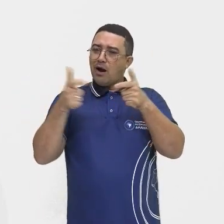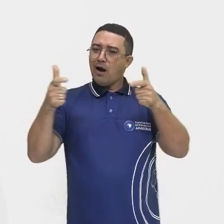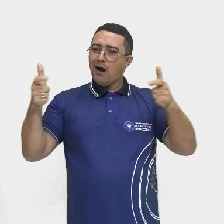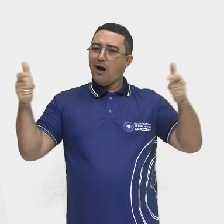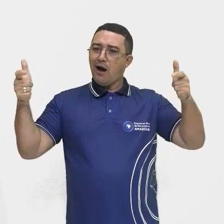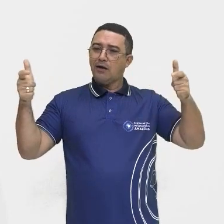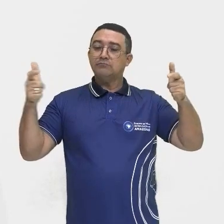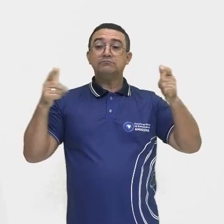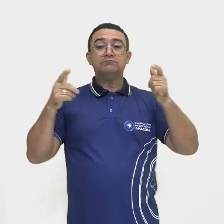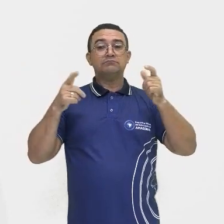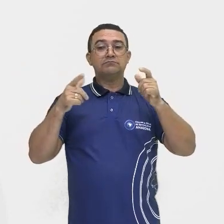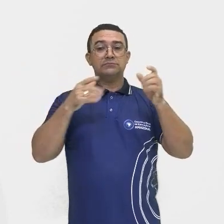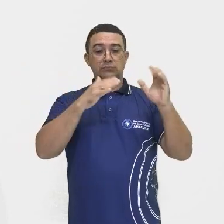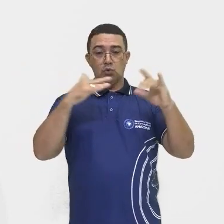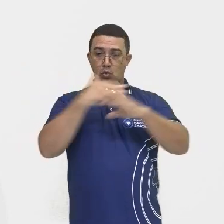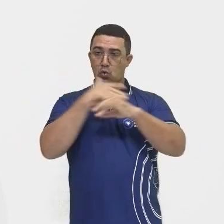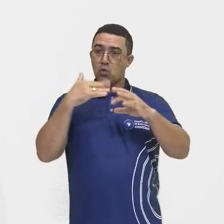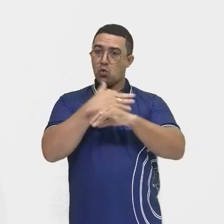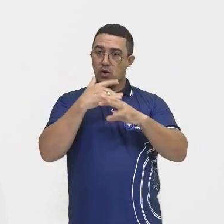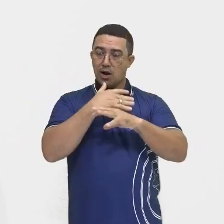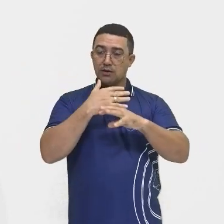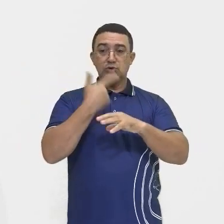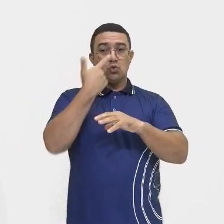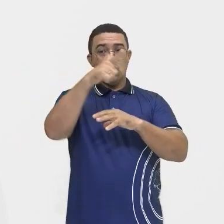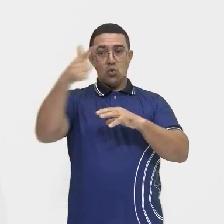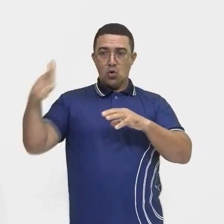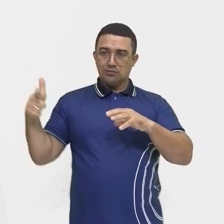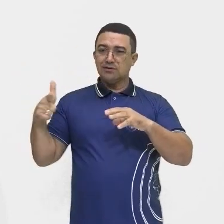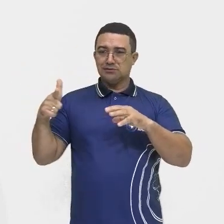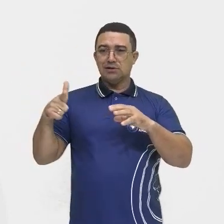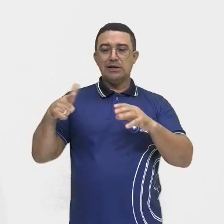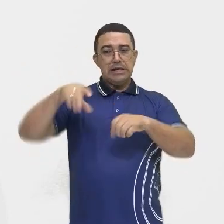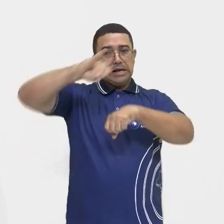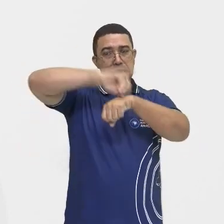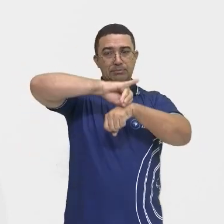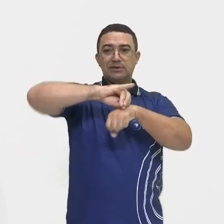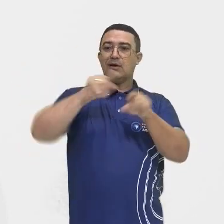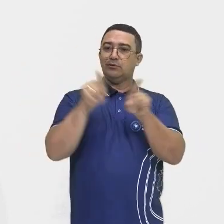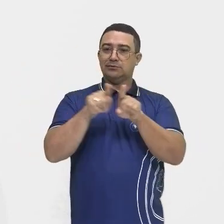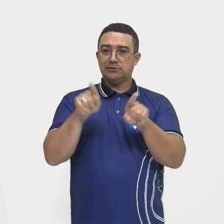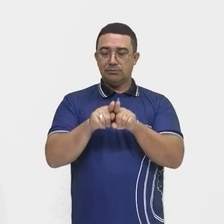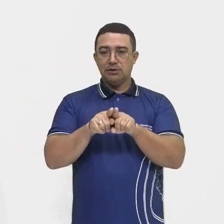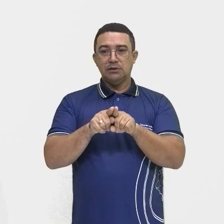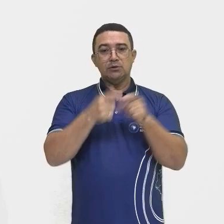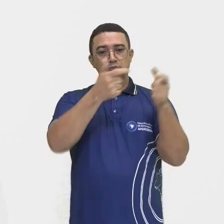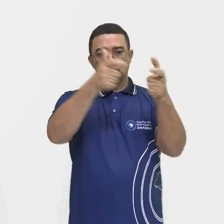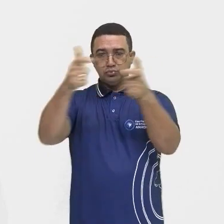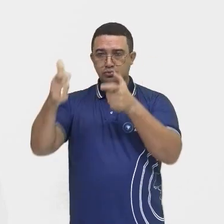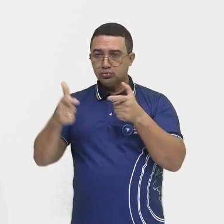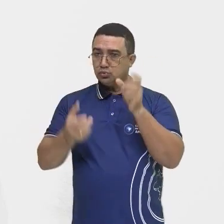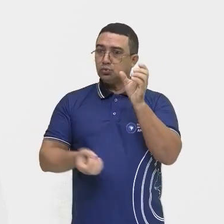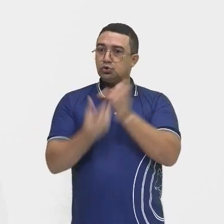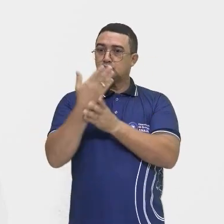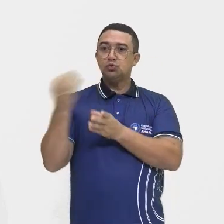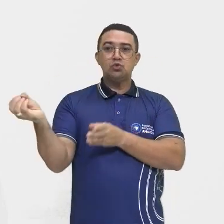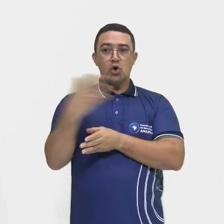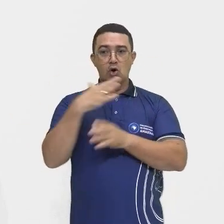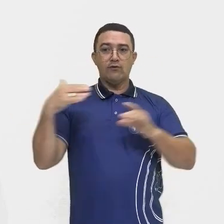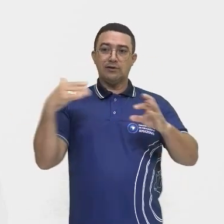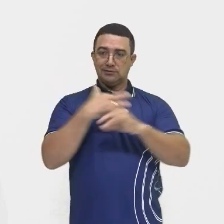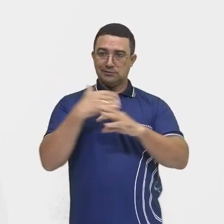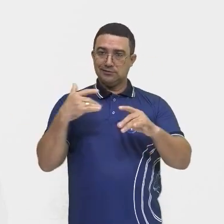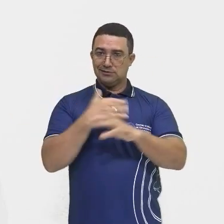principalmente nas capitais. Então, outros sítios aí começam a ser berços de novas cidades, as terras